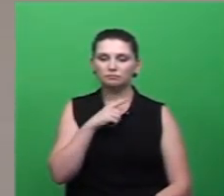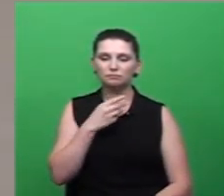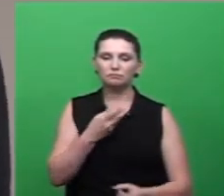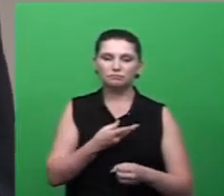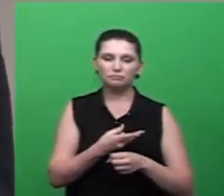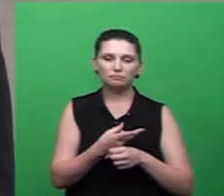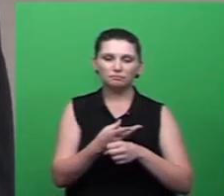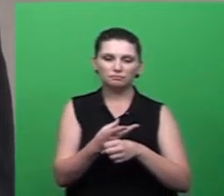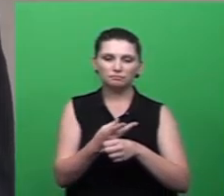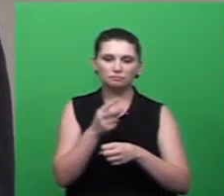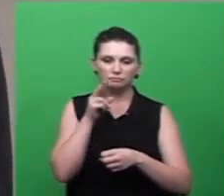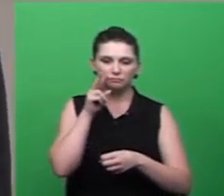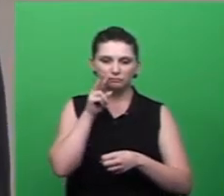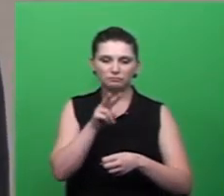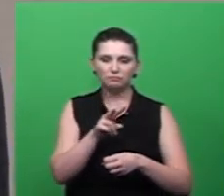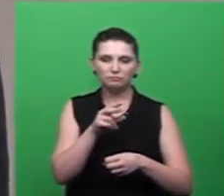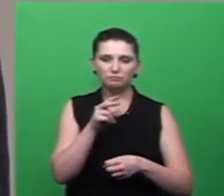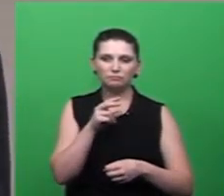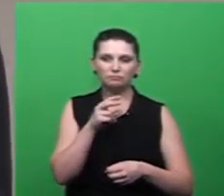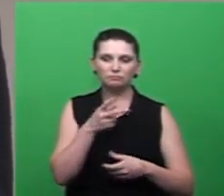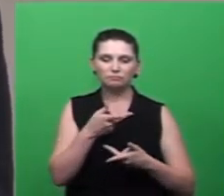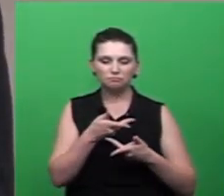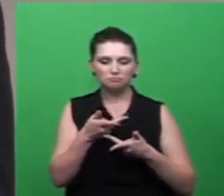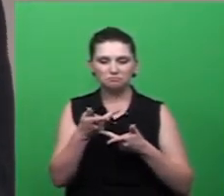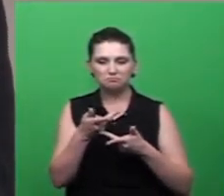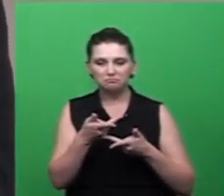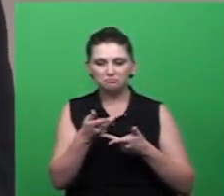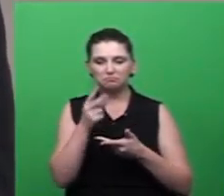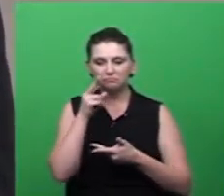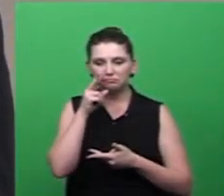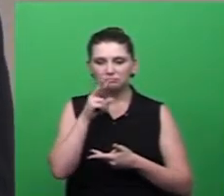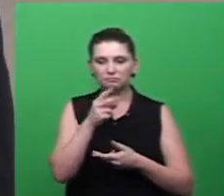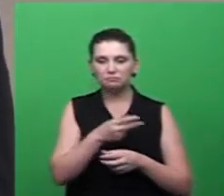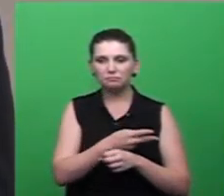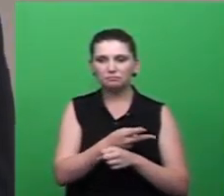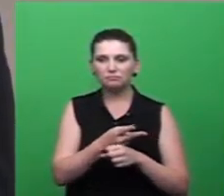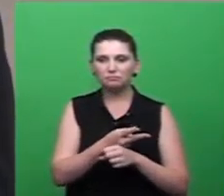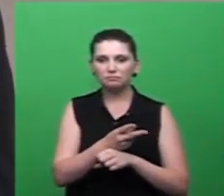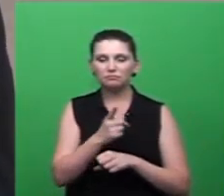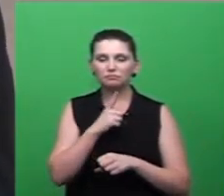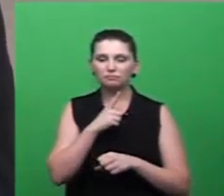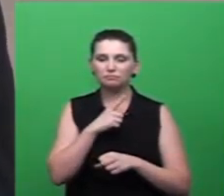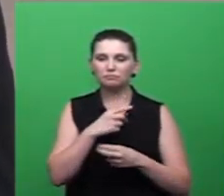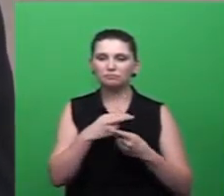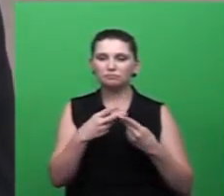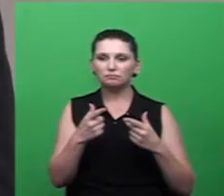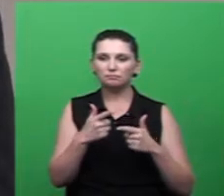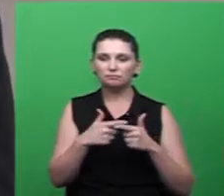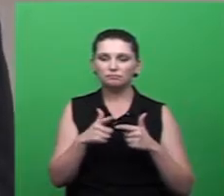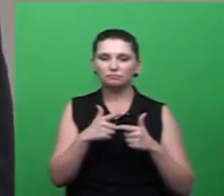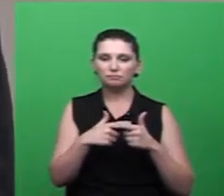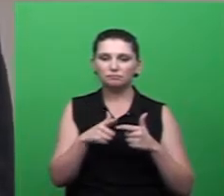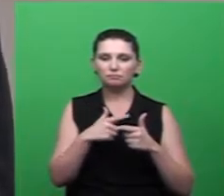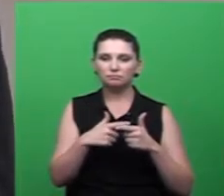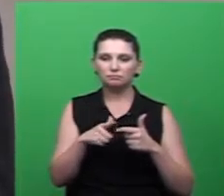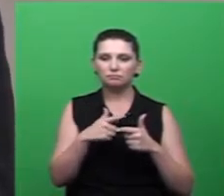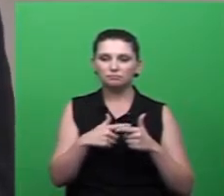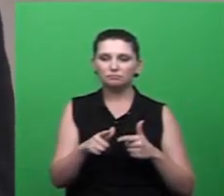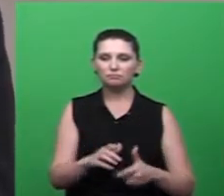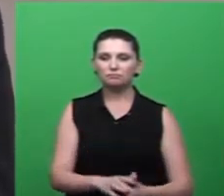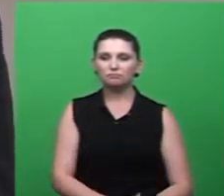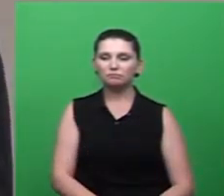visitando aquele colégio levantando vários problemas e a vigilância sanitária